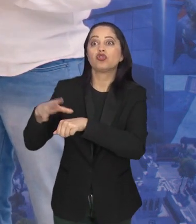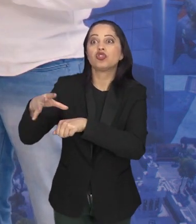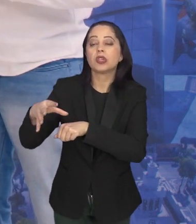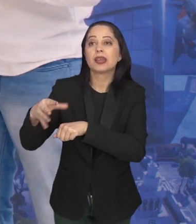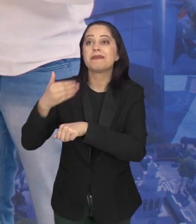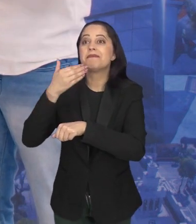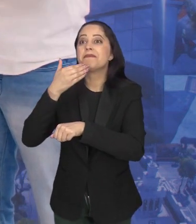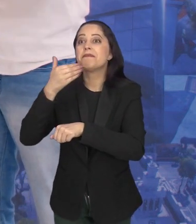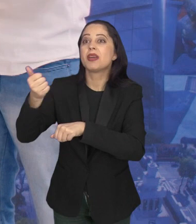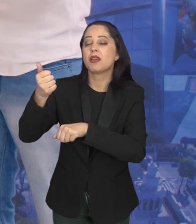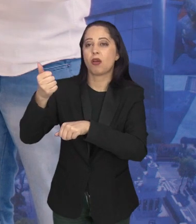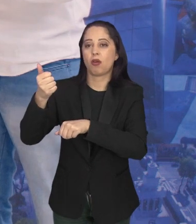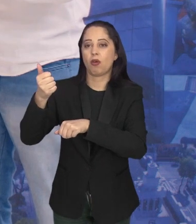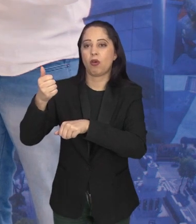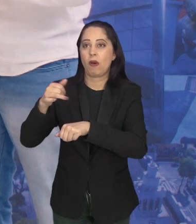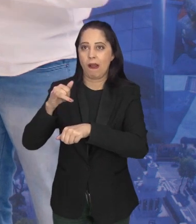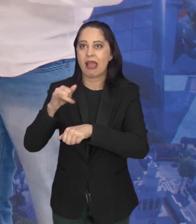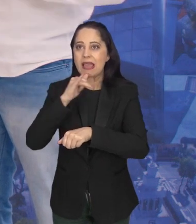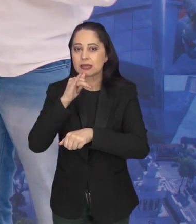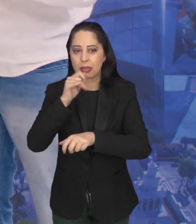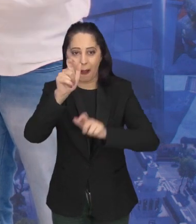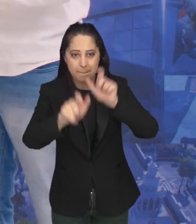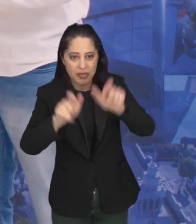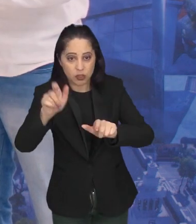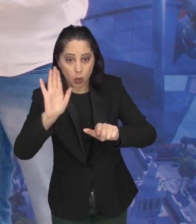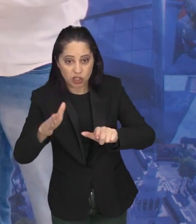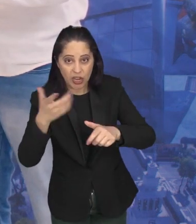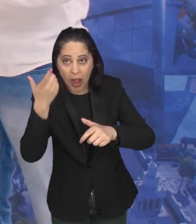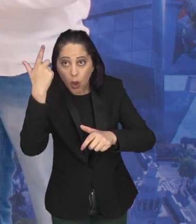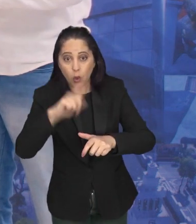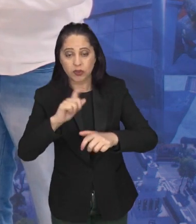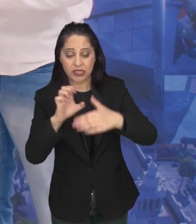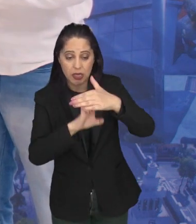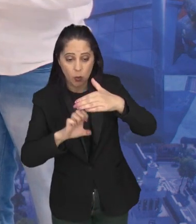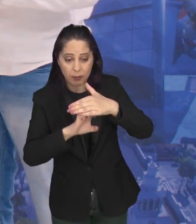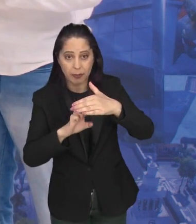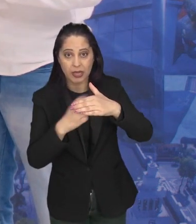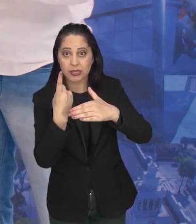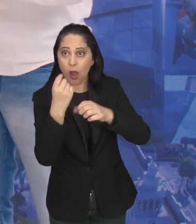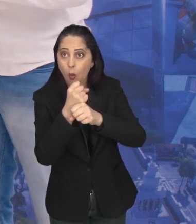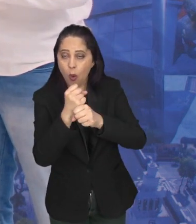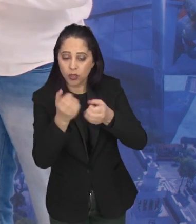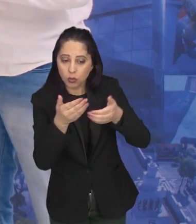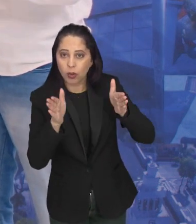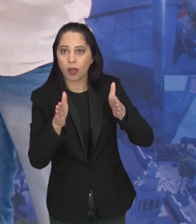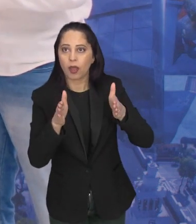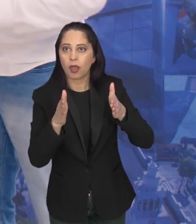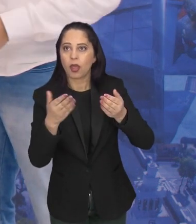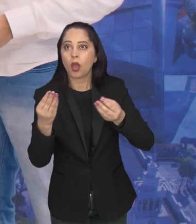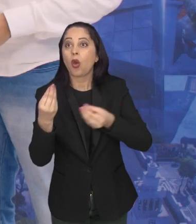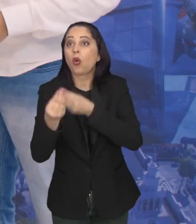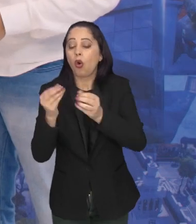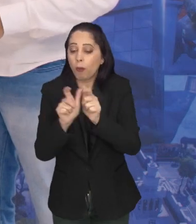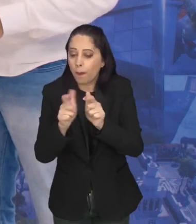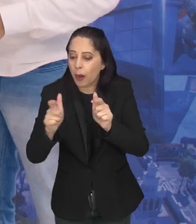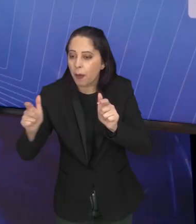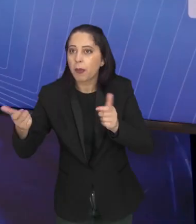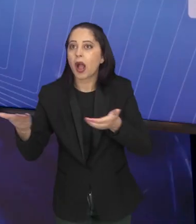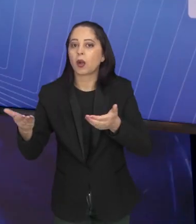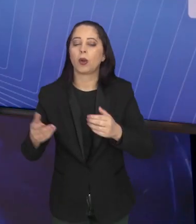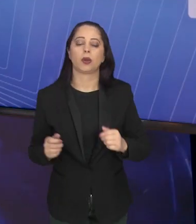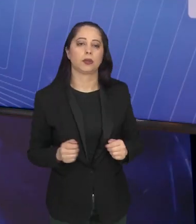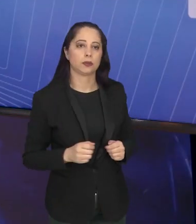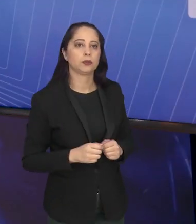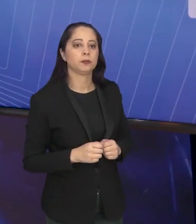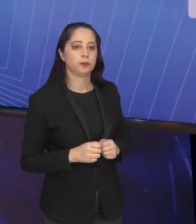o próximo passo para esse empreendedor que passou por esse tempo e está buscando agora o crescimento? Eu acho que